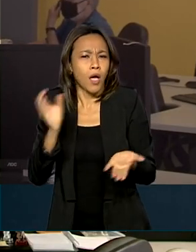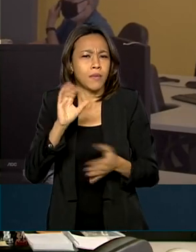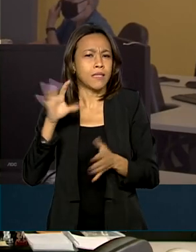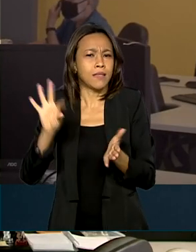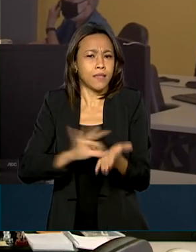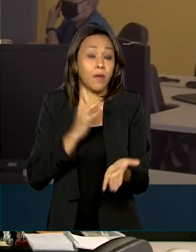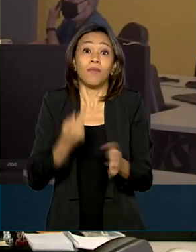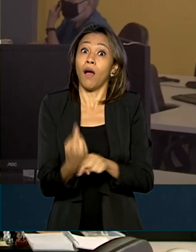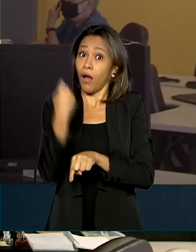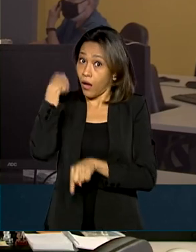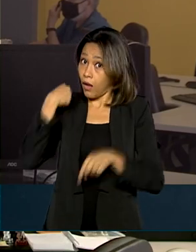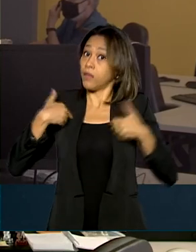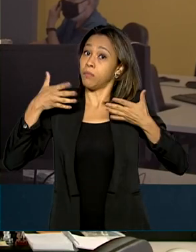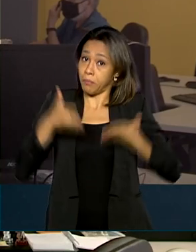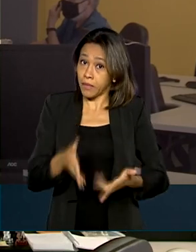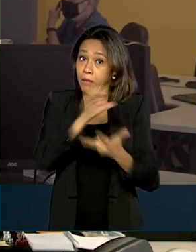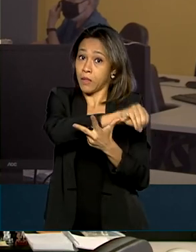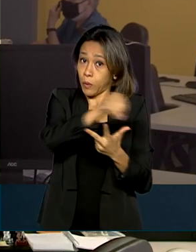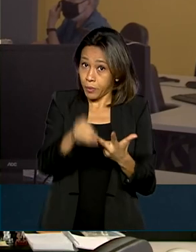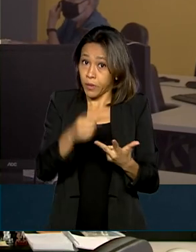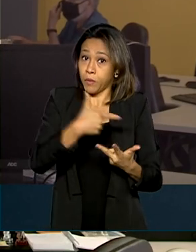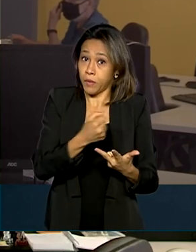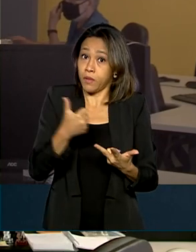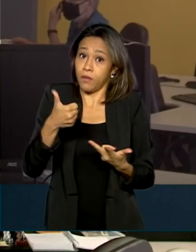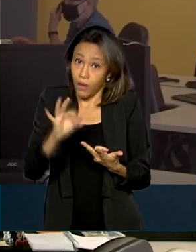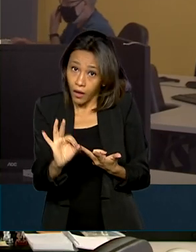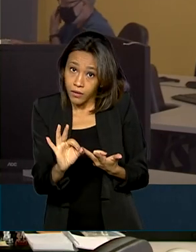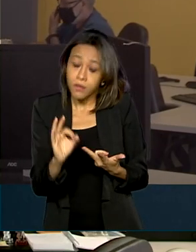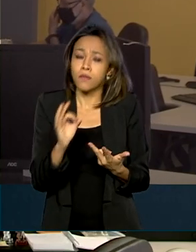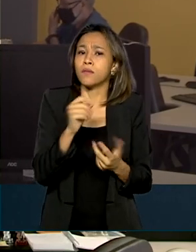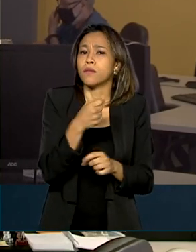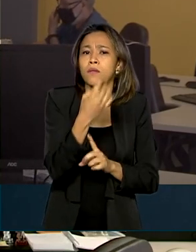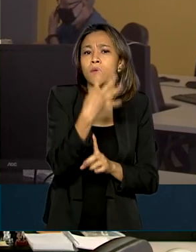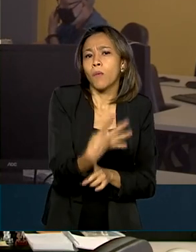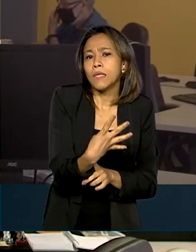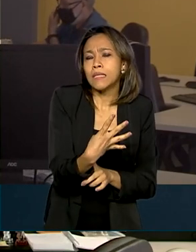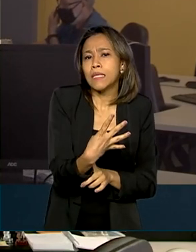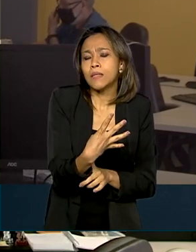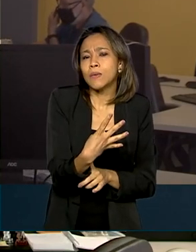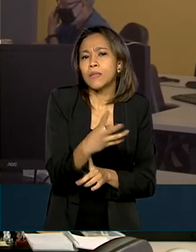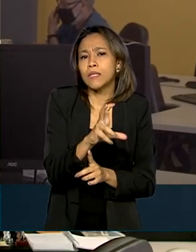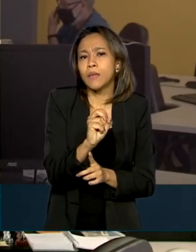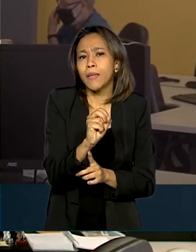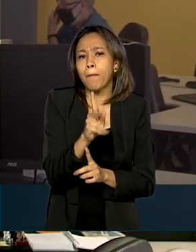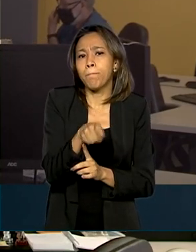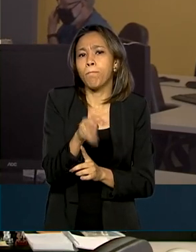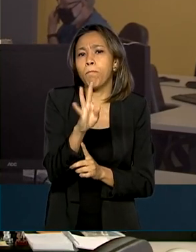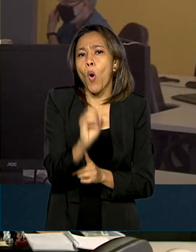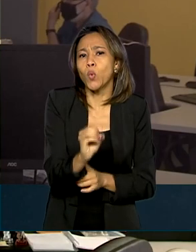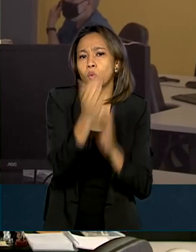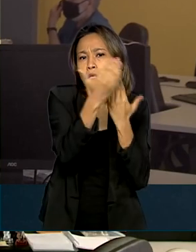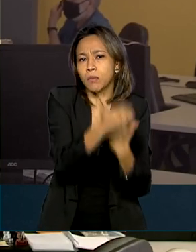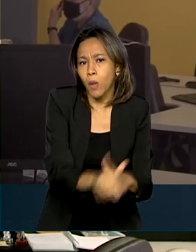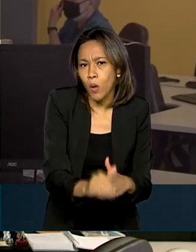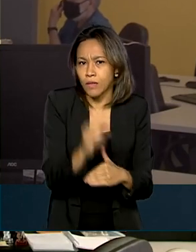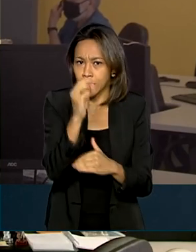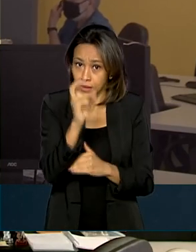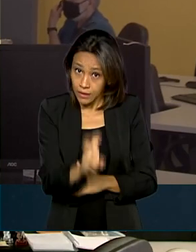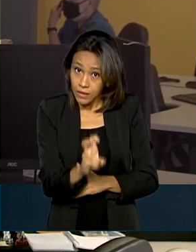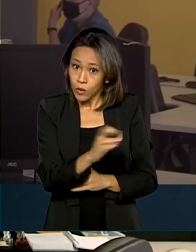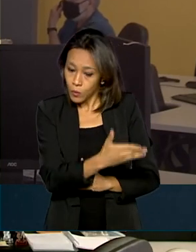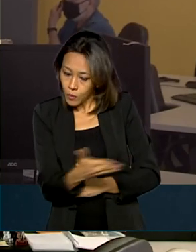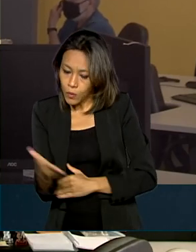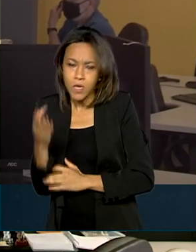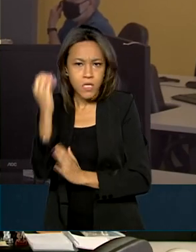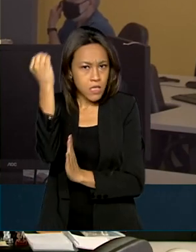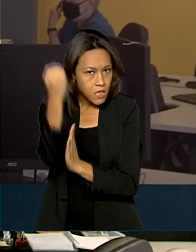ter participado do Enem a partir de 2010 e ter obtido no mínimo 450 pontos na média das cinco provas e não ter